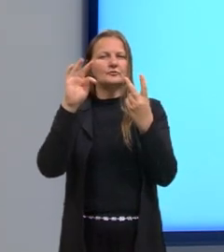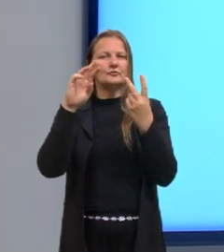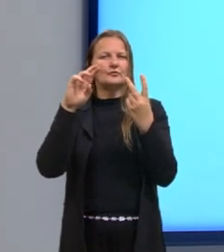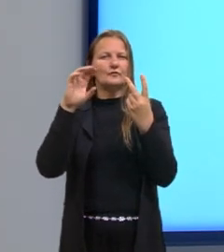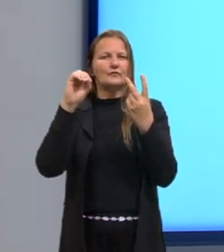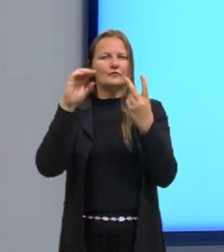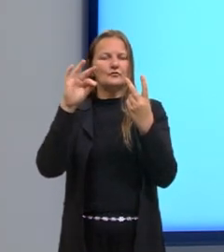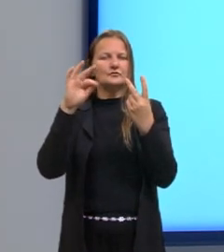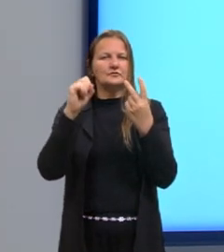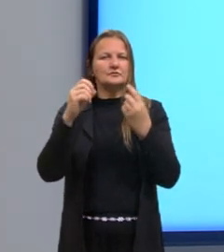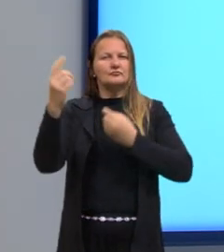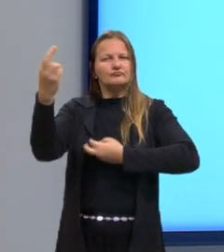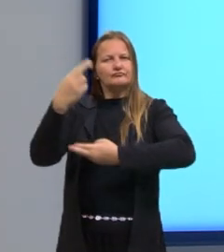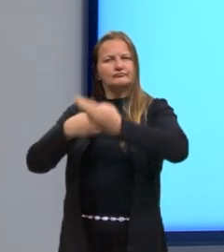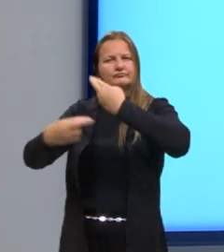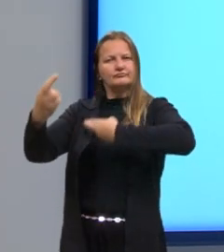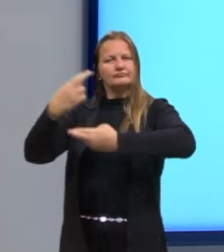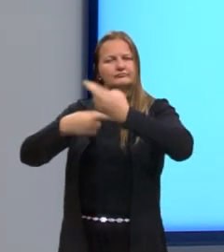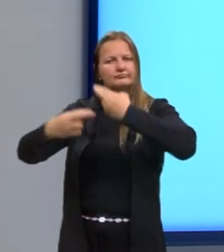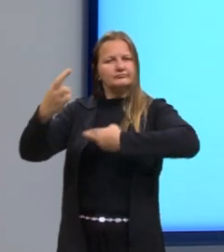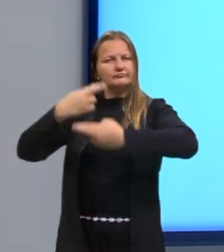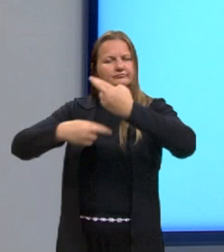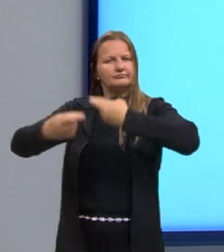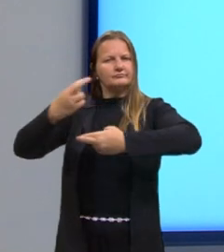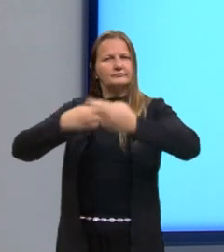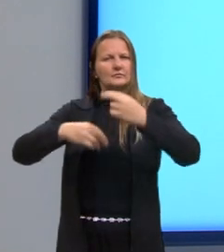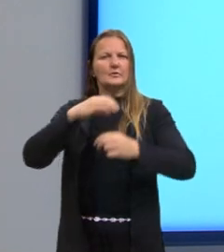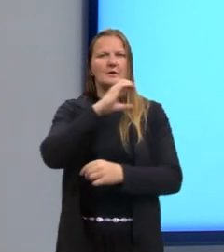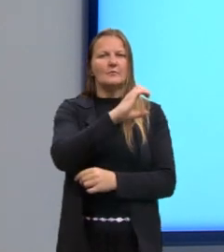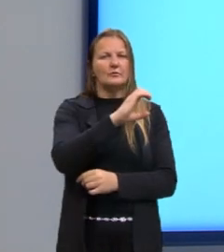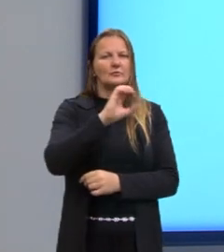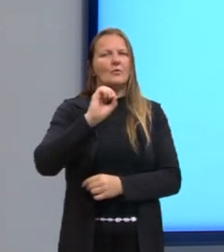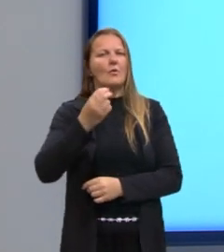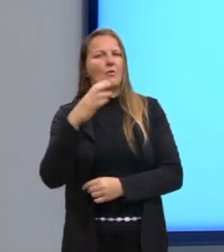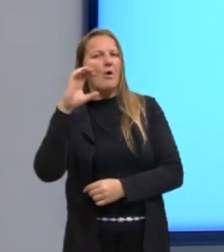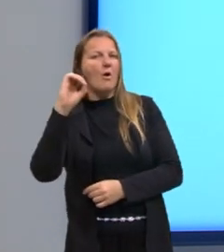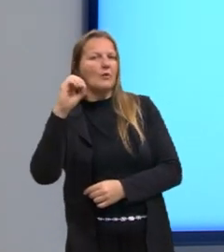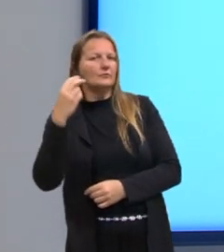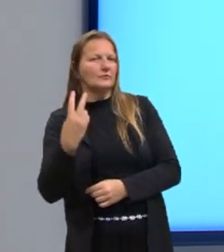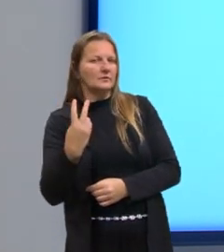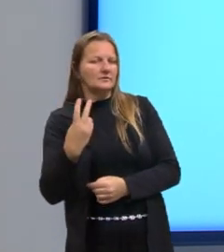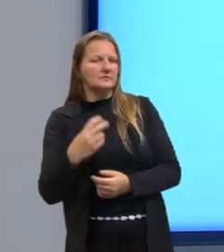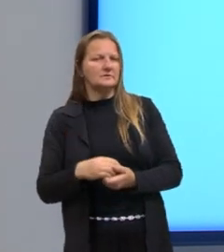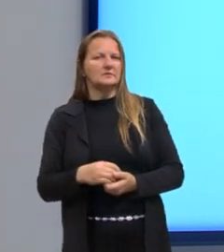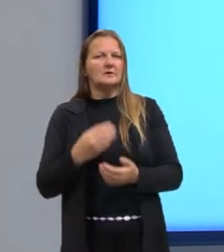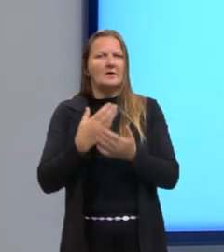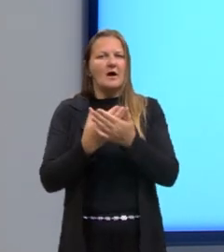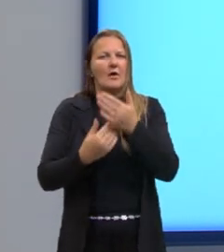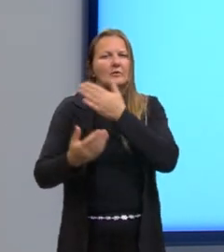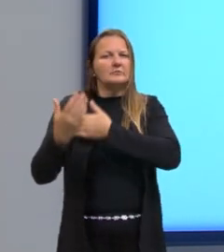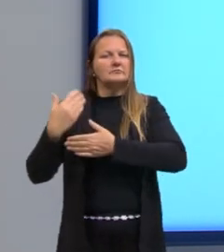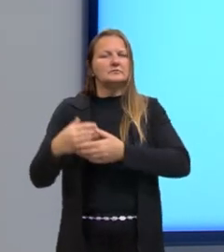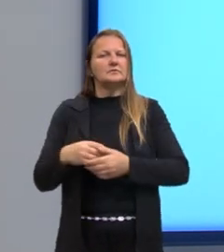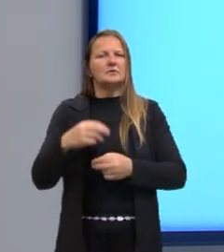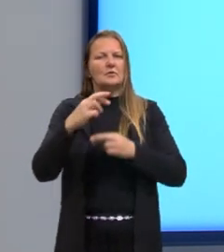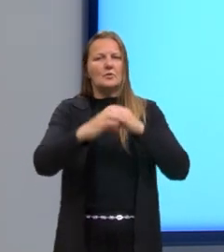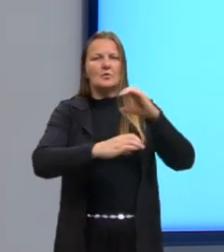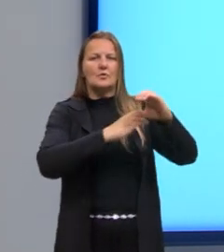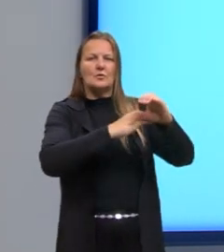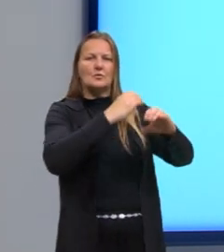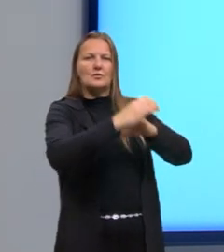associam os ciclos do carbono e do oxigênio. Vamos lembrar, vamos lembrar a aula passada do ciclo do rolê